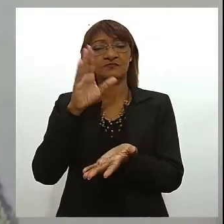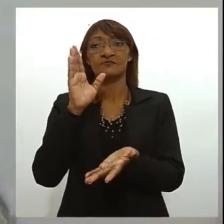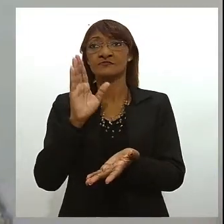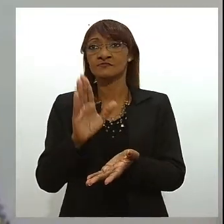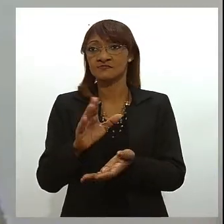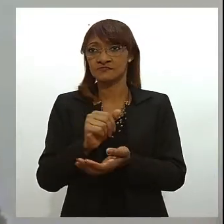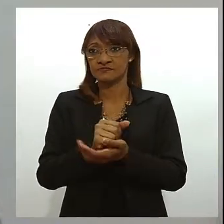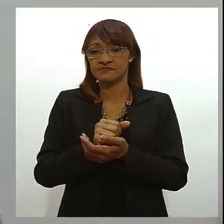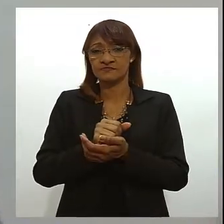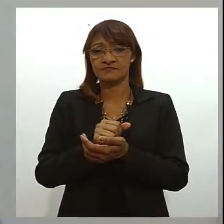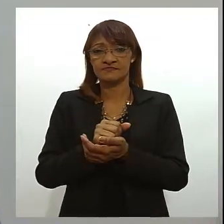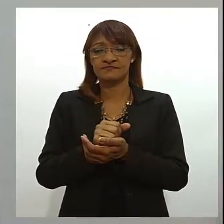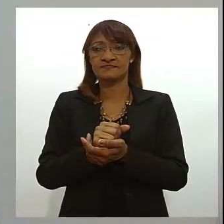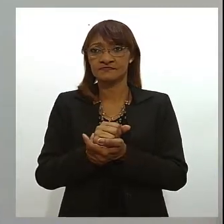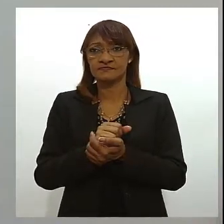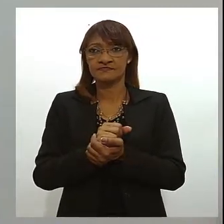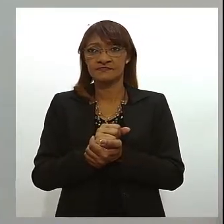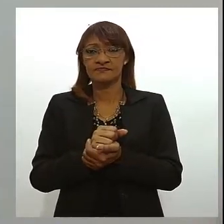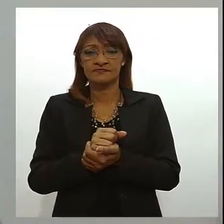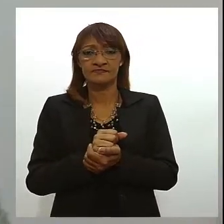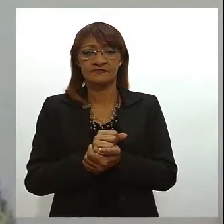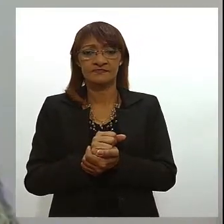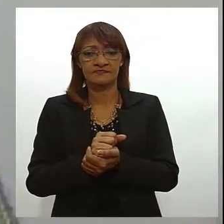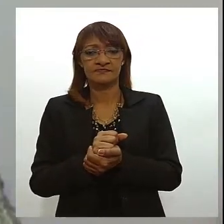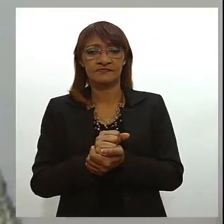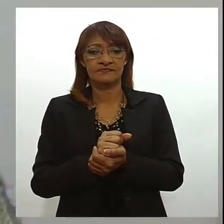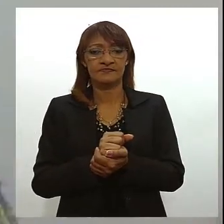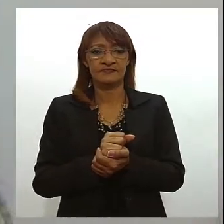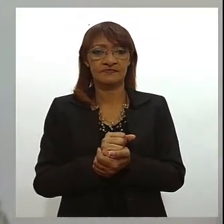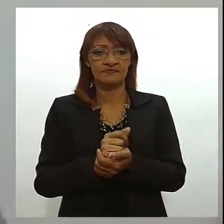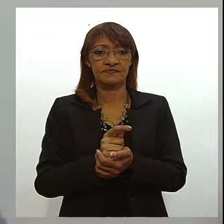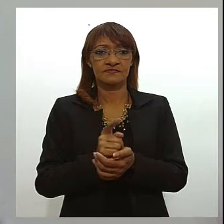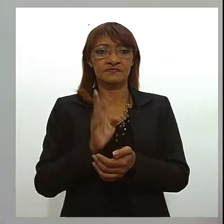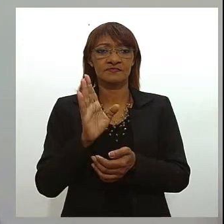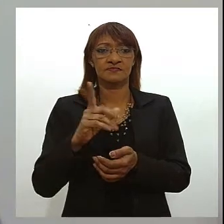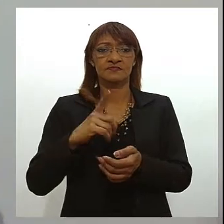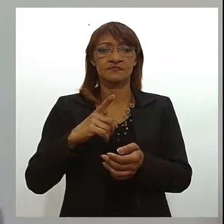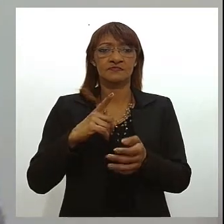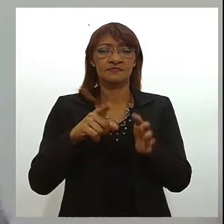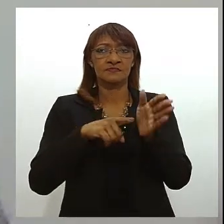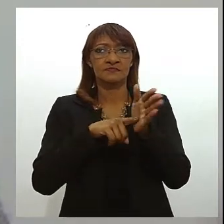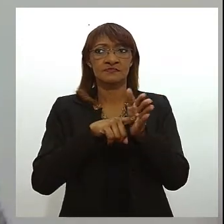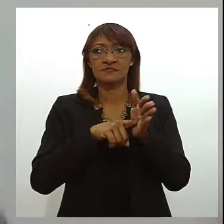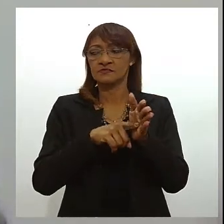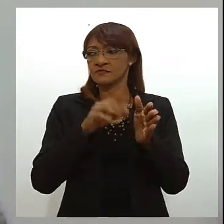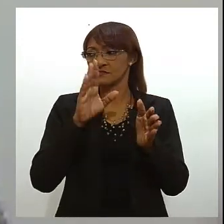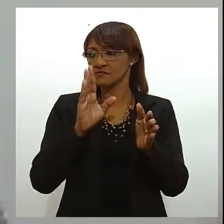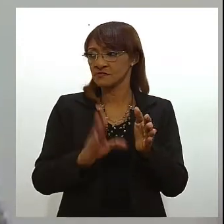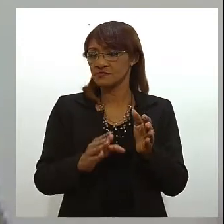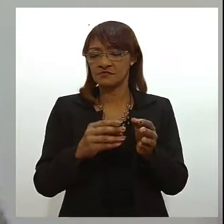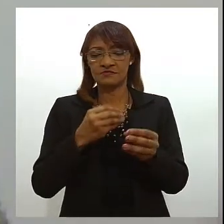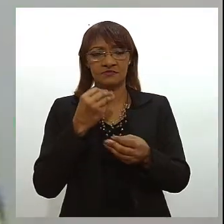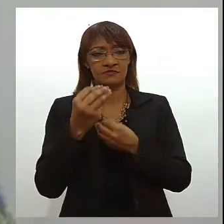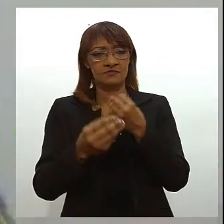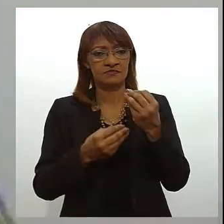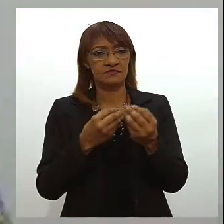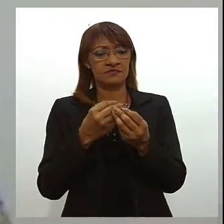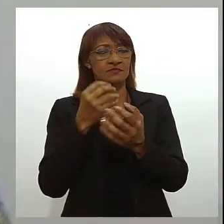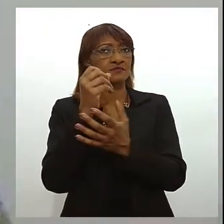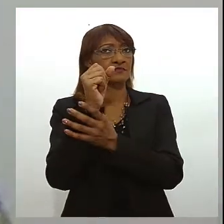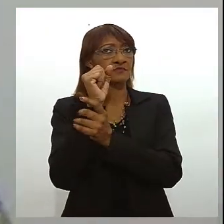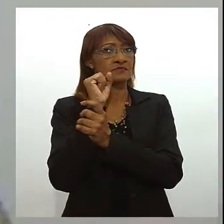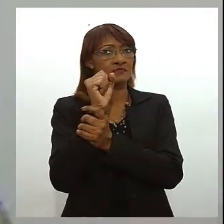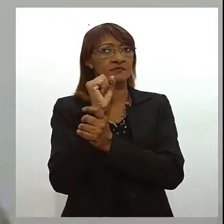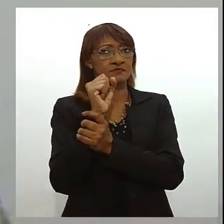segurança do paciente. É um núcleo que conduz a manutenção e implementação de protocolos institucionais que tratam apenas a segurança do paciente.